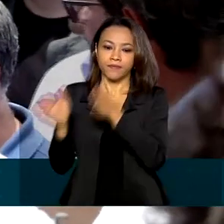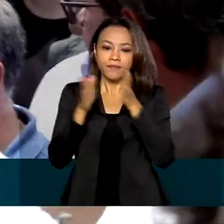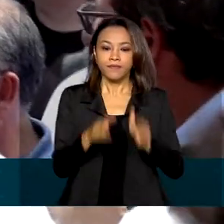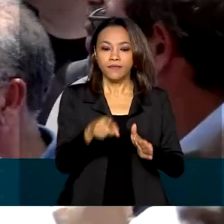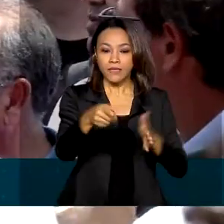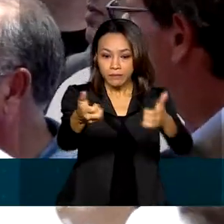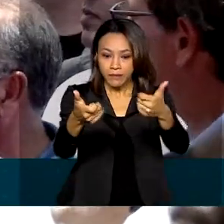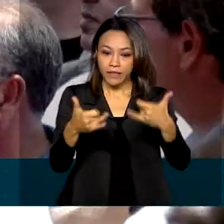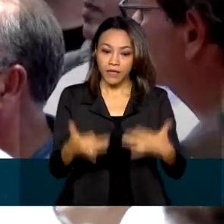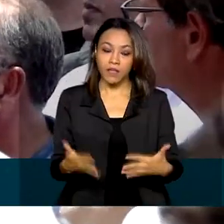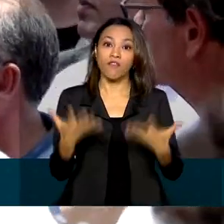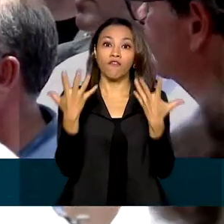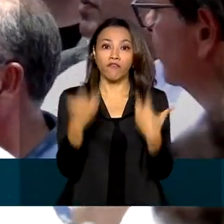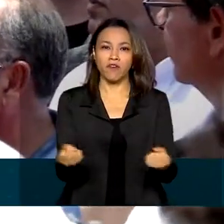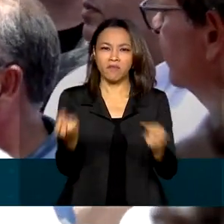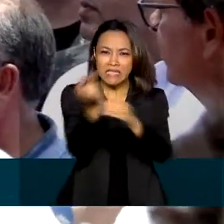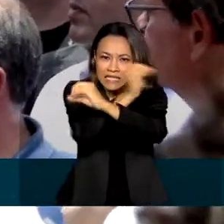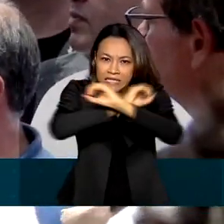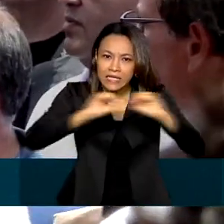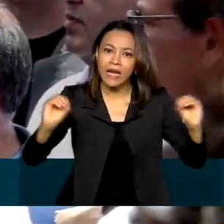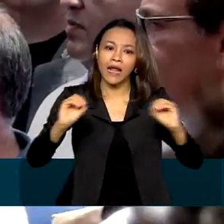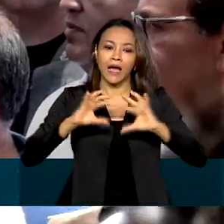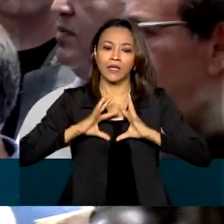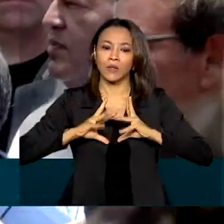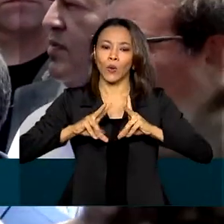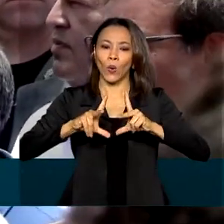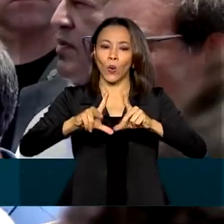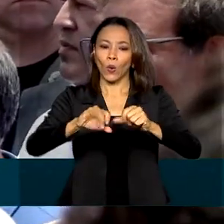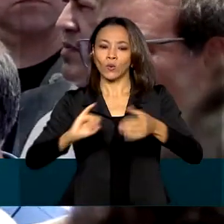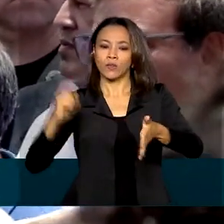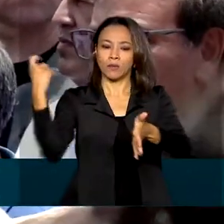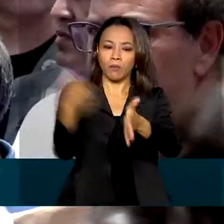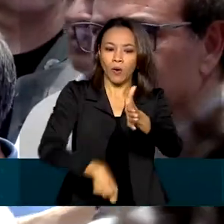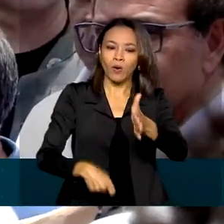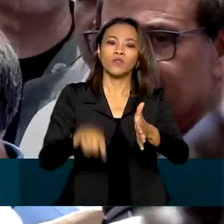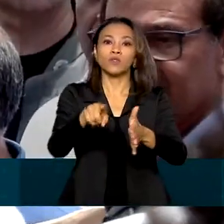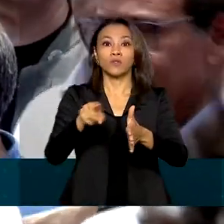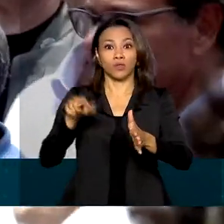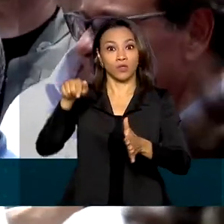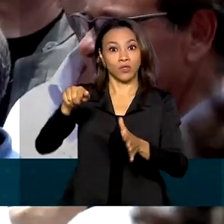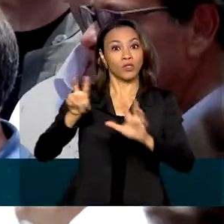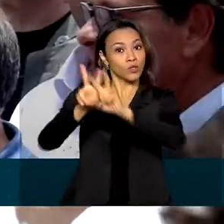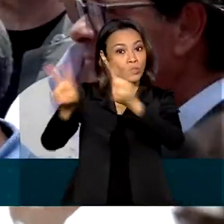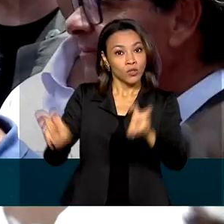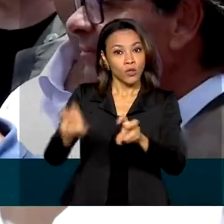zerar todos os impostos federais em cima do botijão de gás.